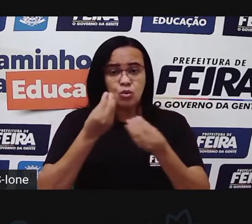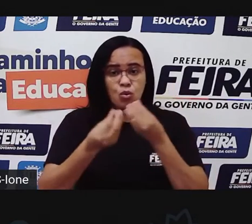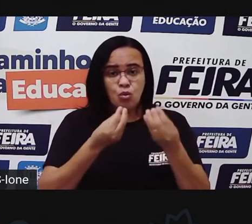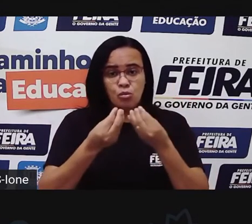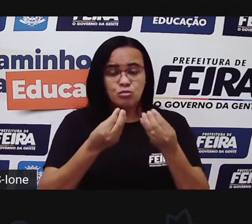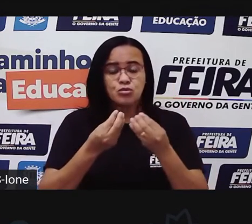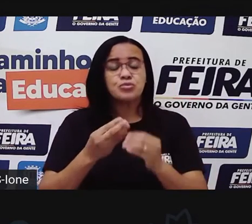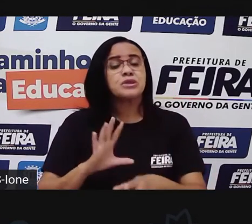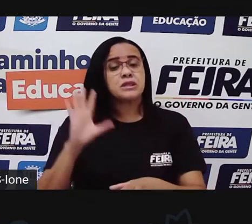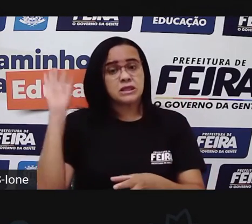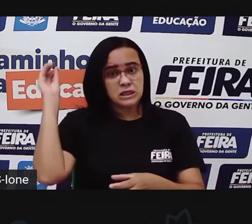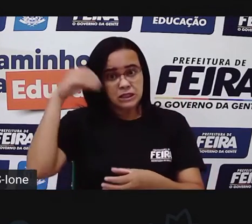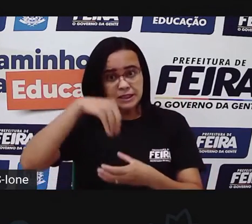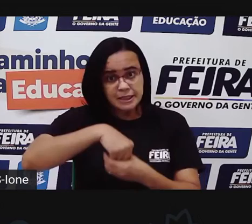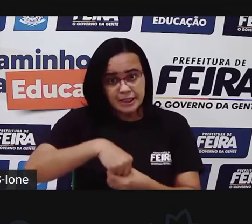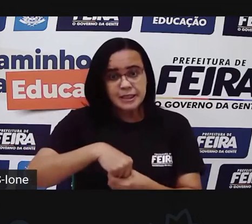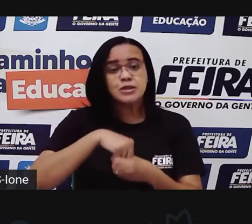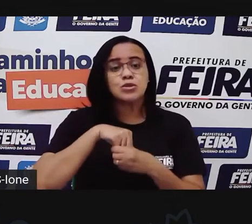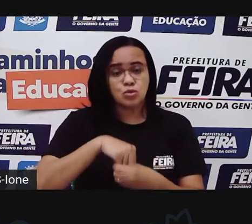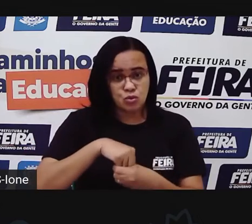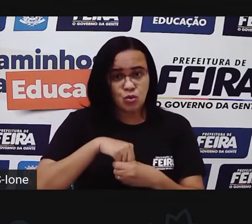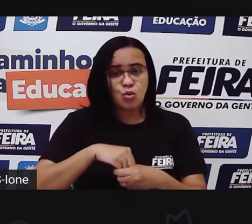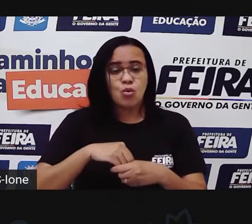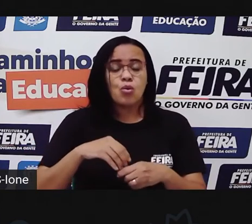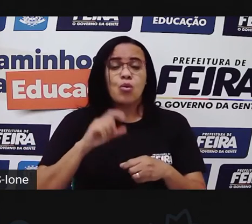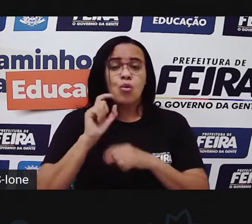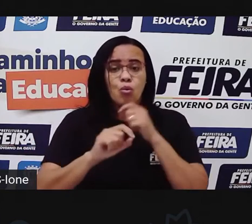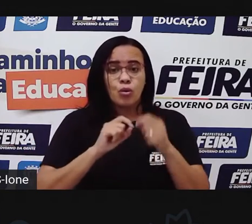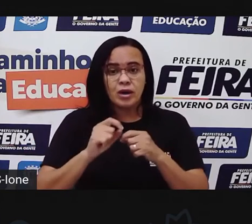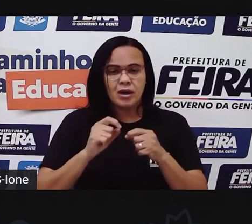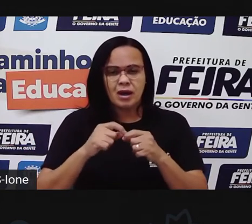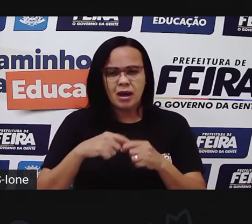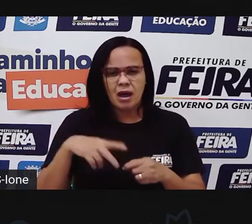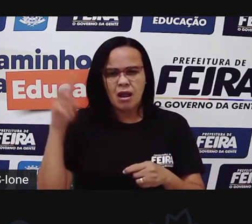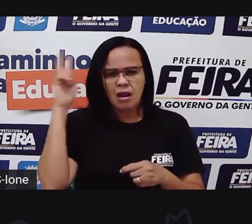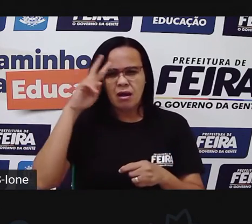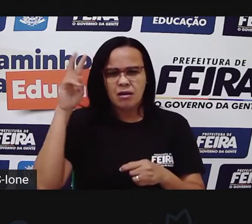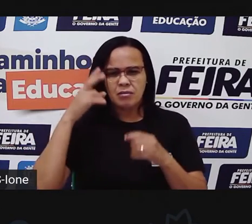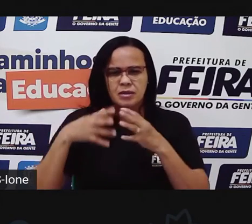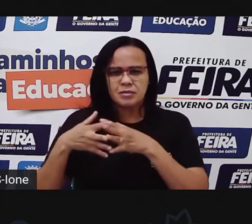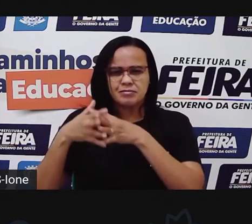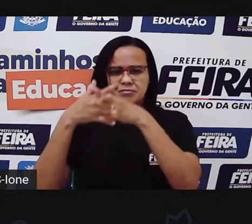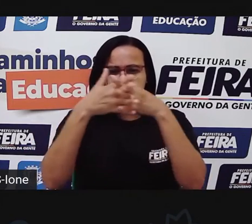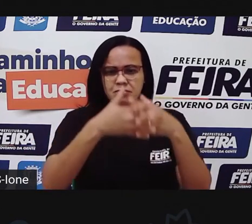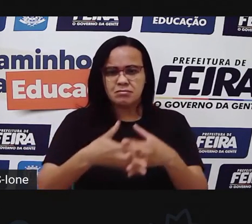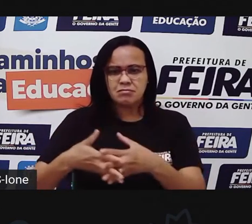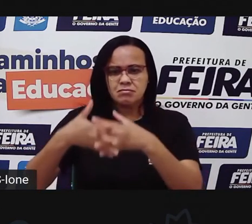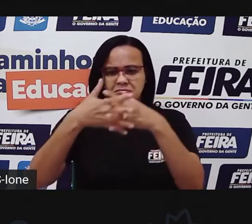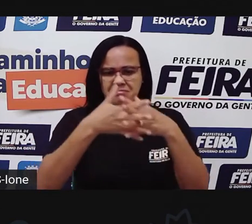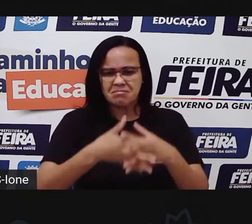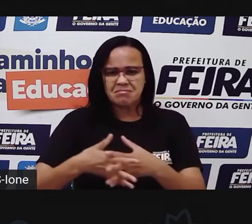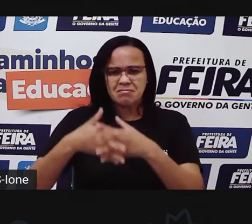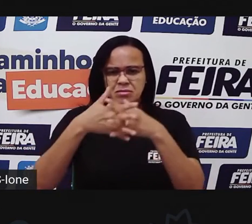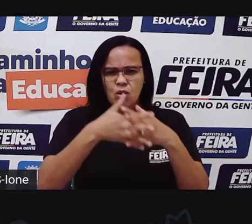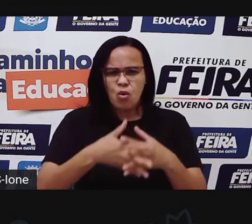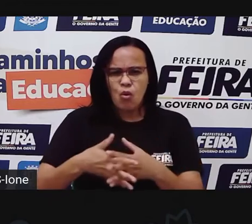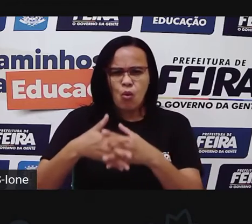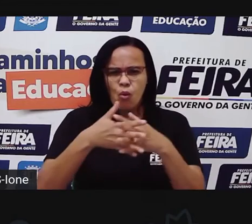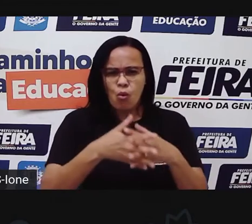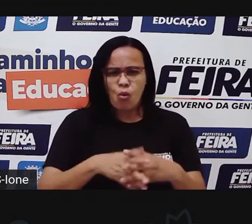Esses profissionais, que são os caminhoneiros. Então é uma revista digital, que sempre traz